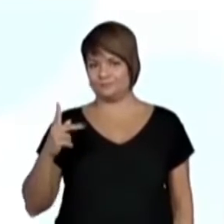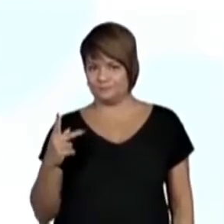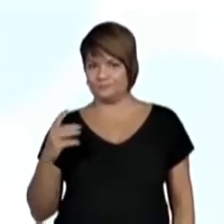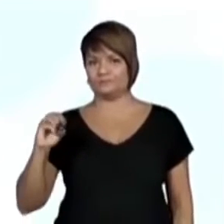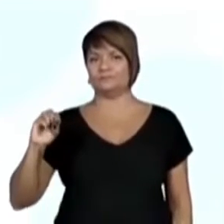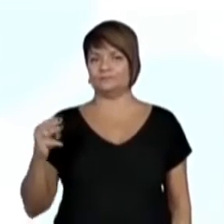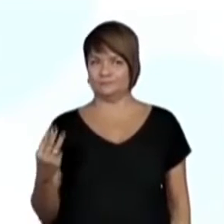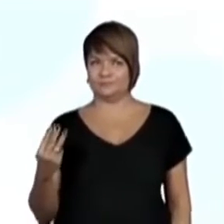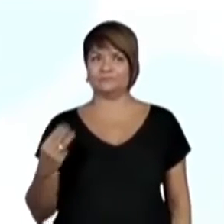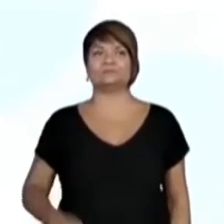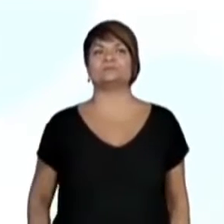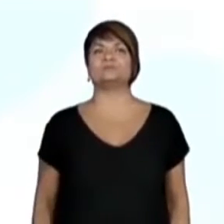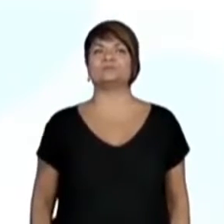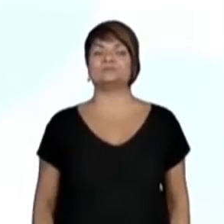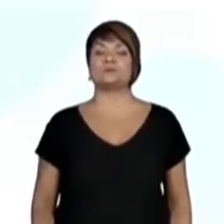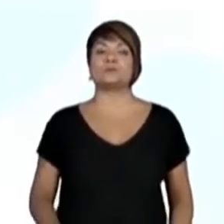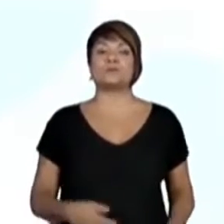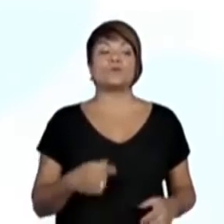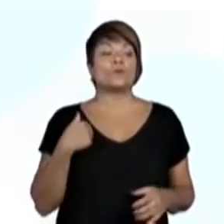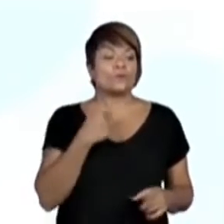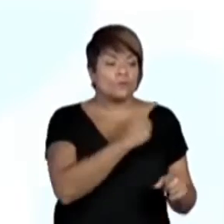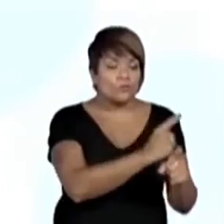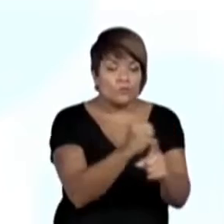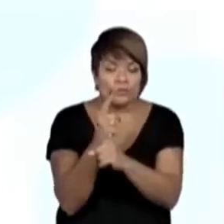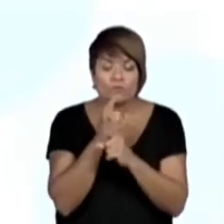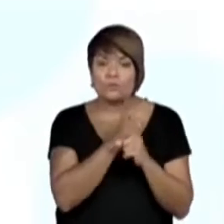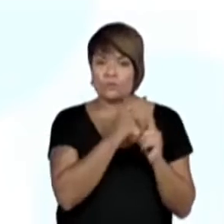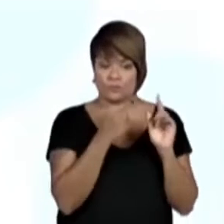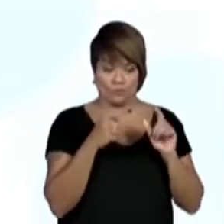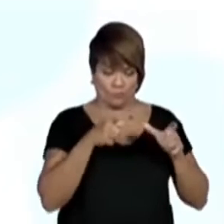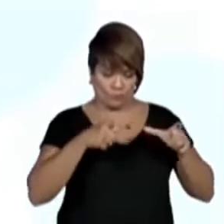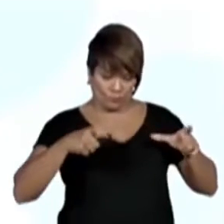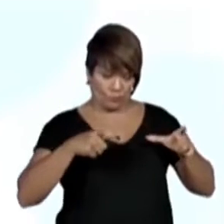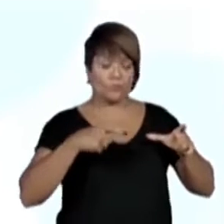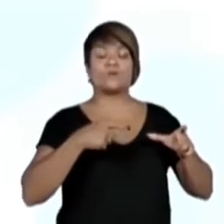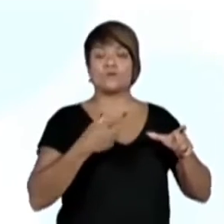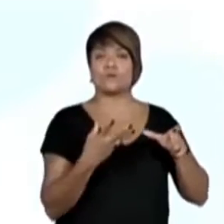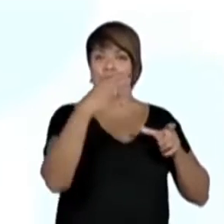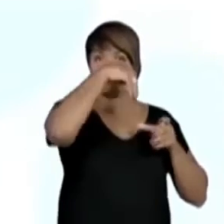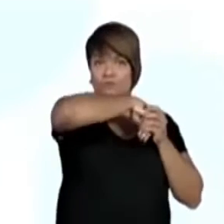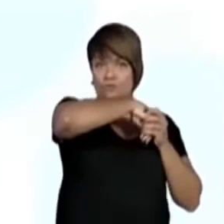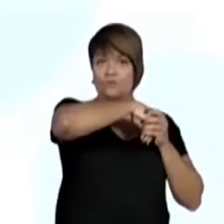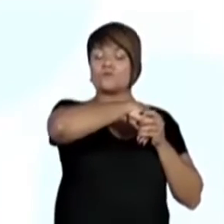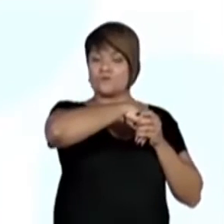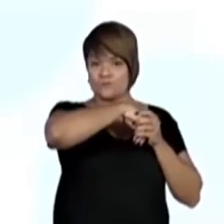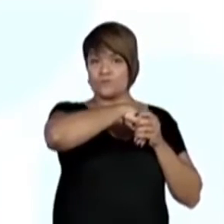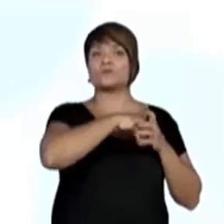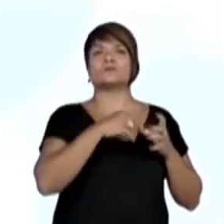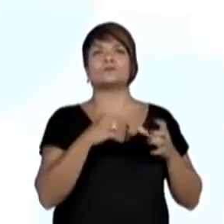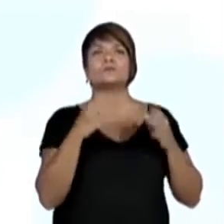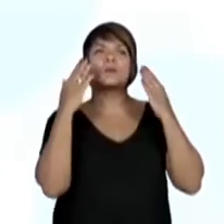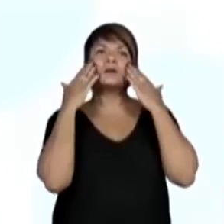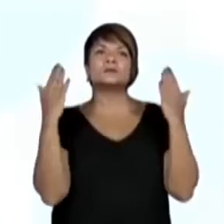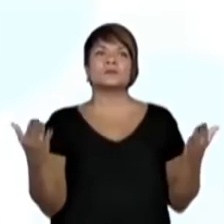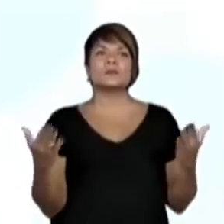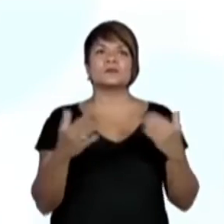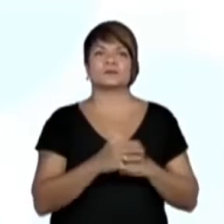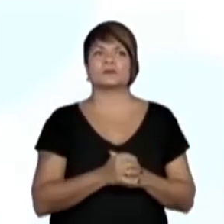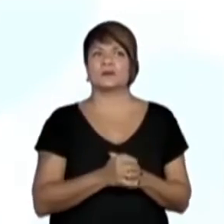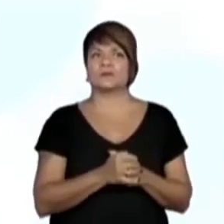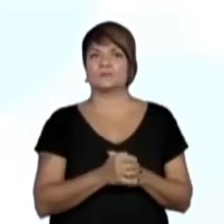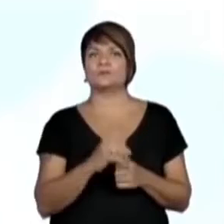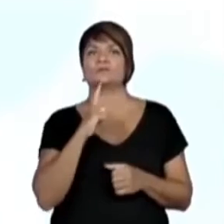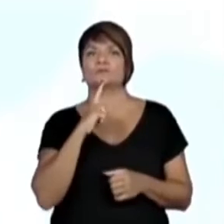EF15LP03, localizar informações implícitas em textos de diferentes gêneros textuais.